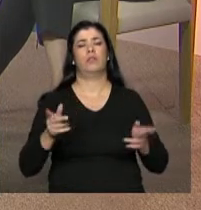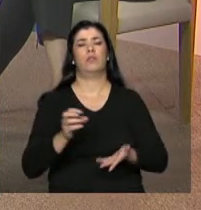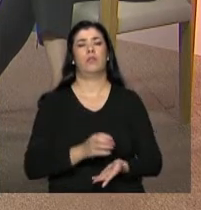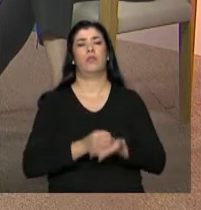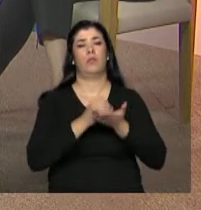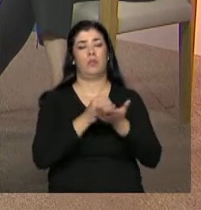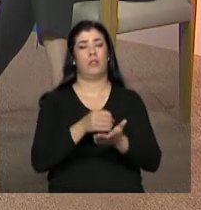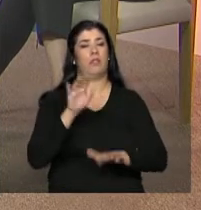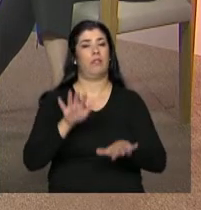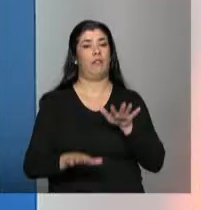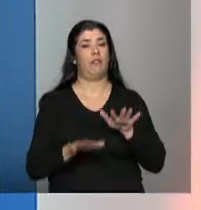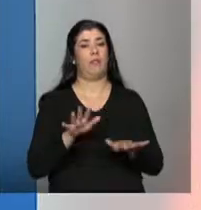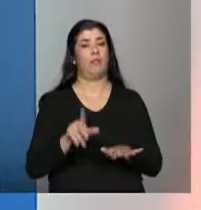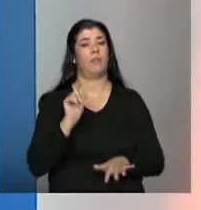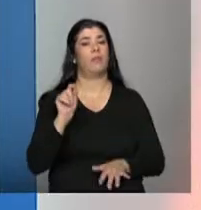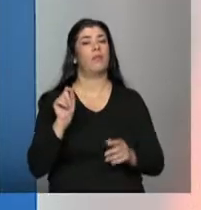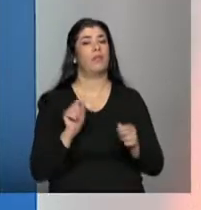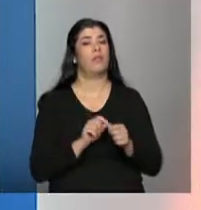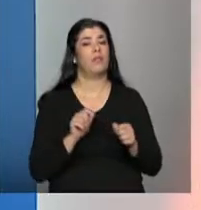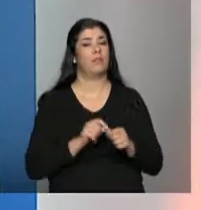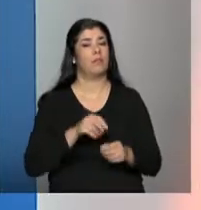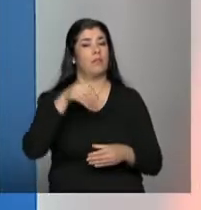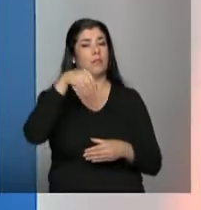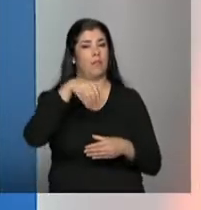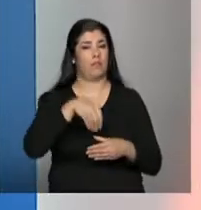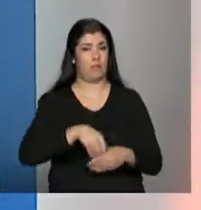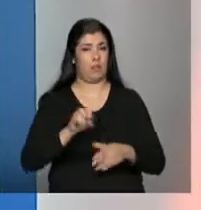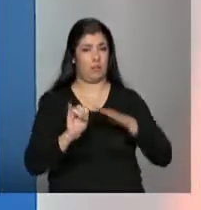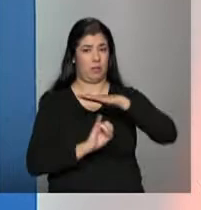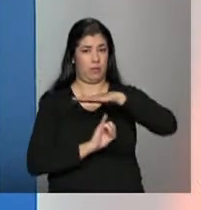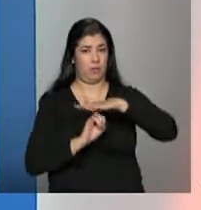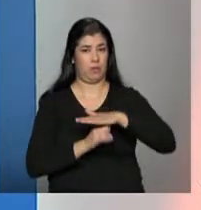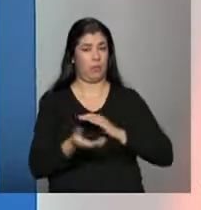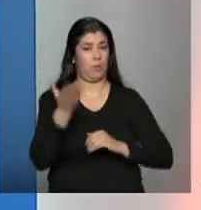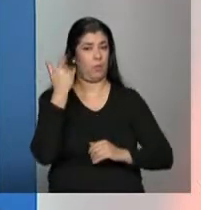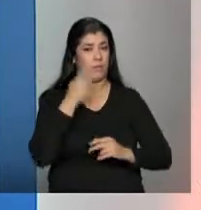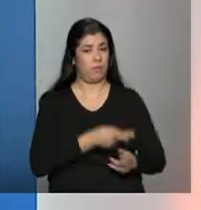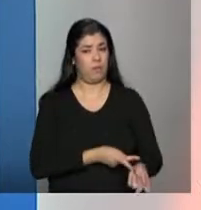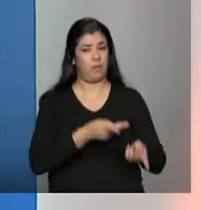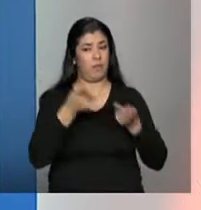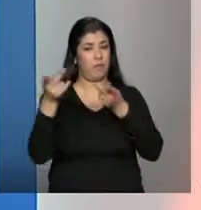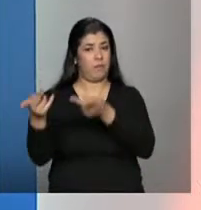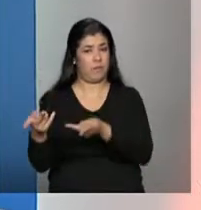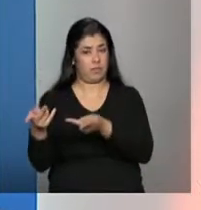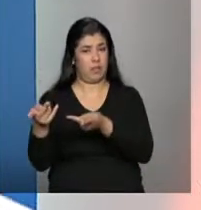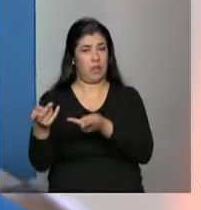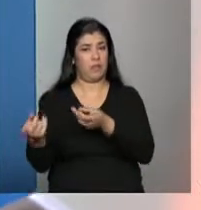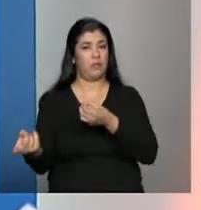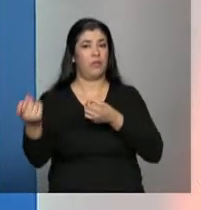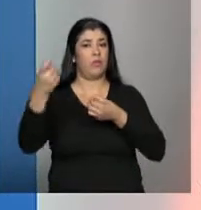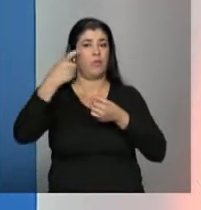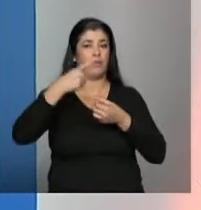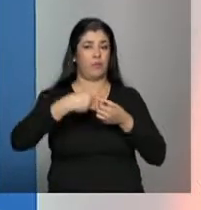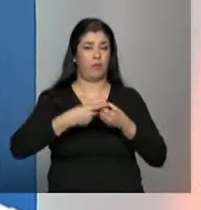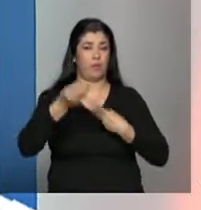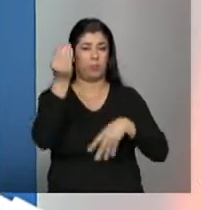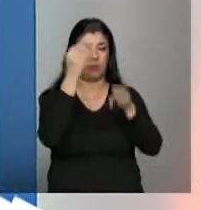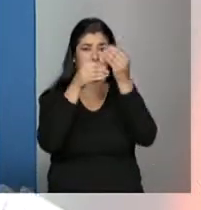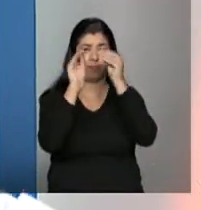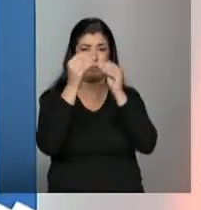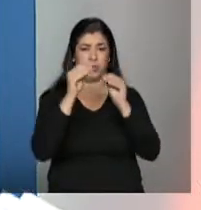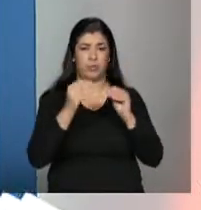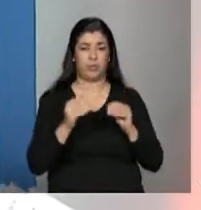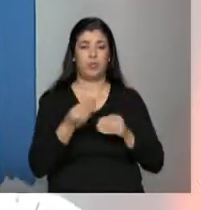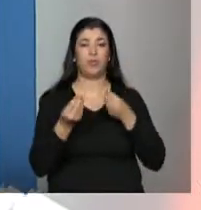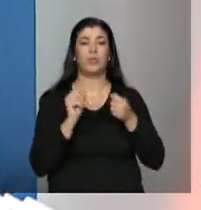Então, dependendo do que se faz na entidade visitada, a volta e o preenchimento é realizado de